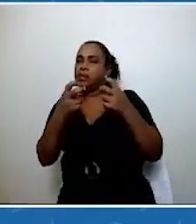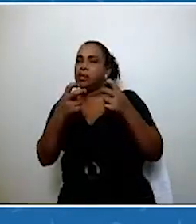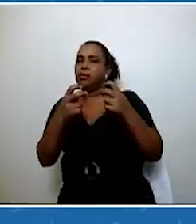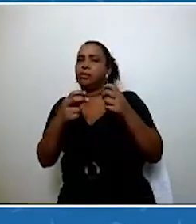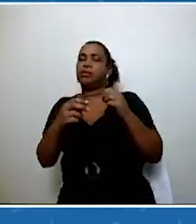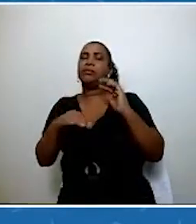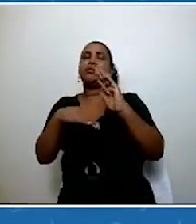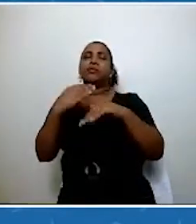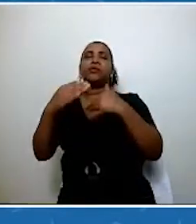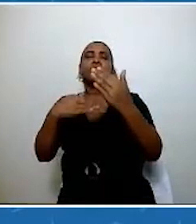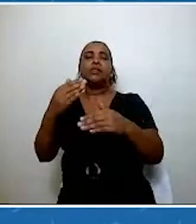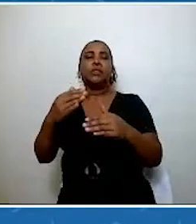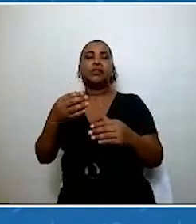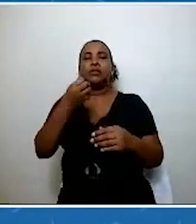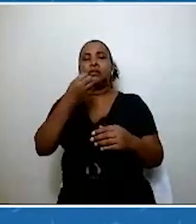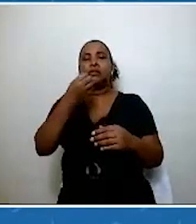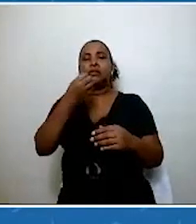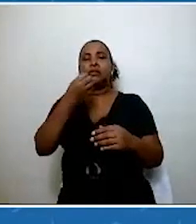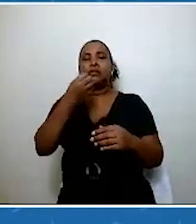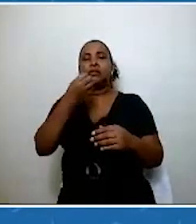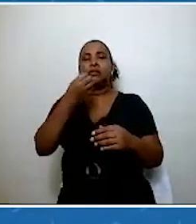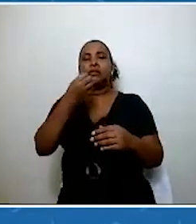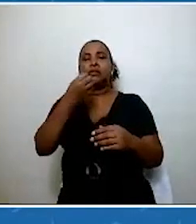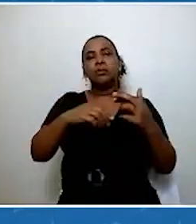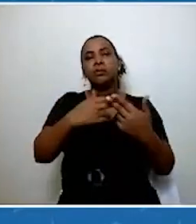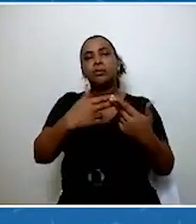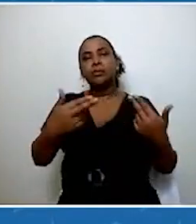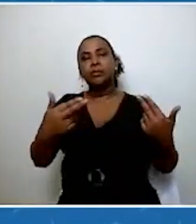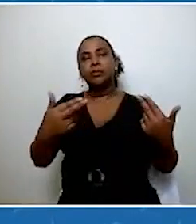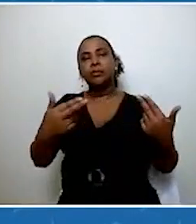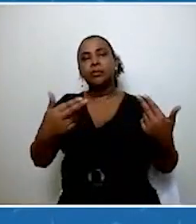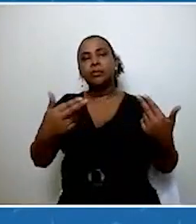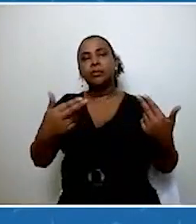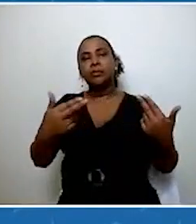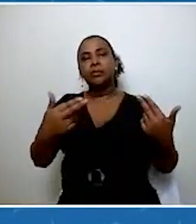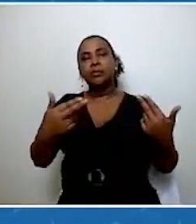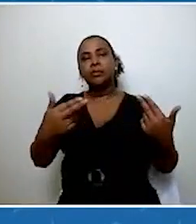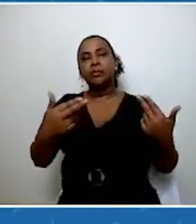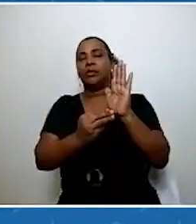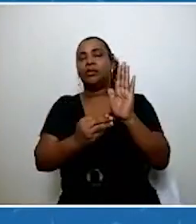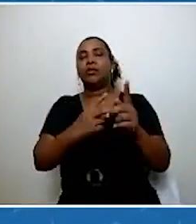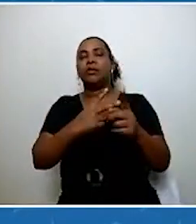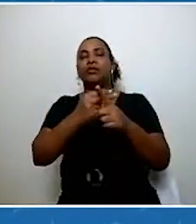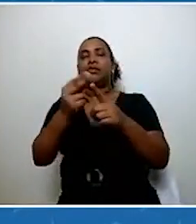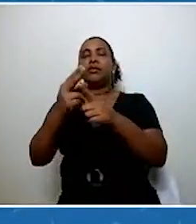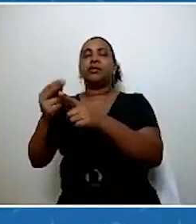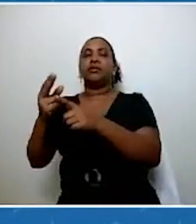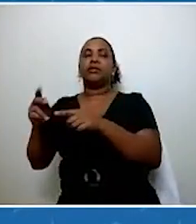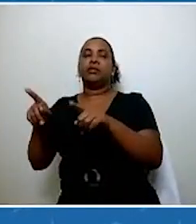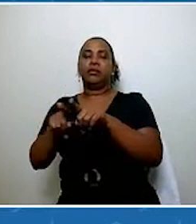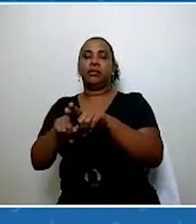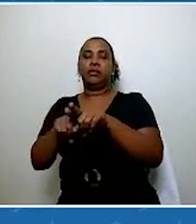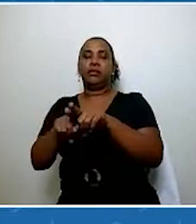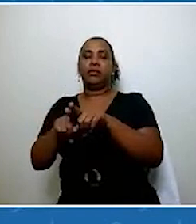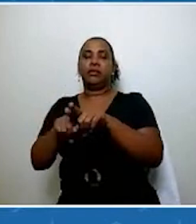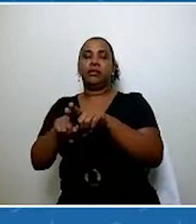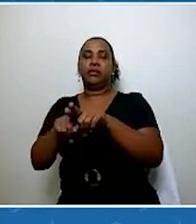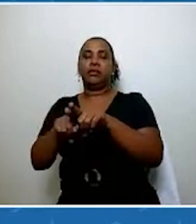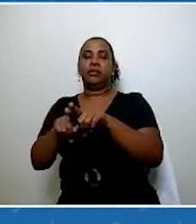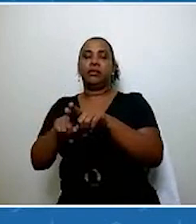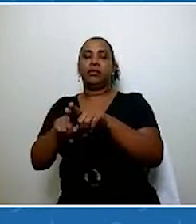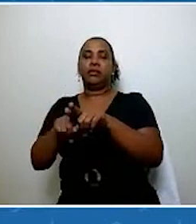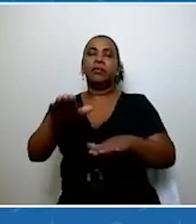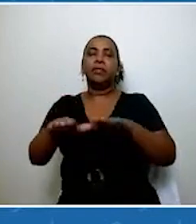registre cada vitória, cada passo. O PLS é o passo seguinte, que a gente vai começar agora, tão